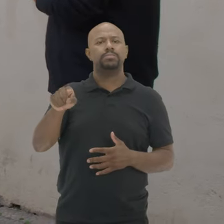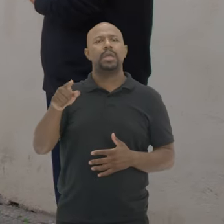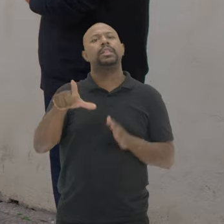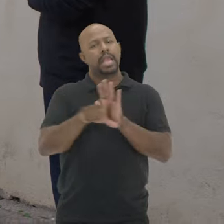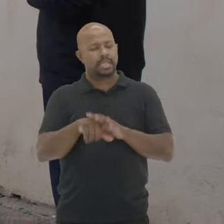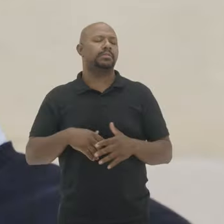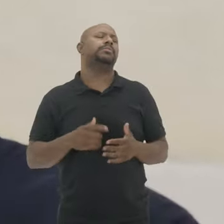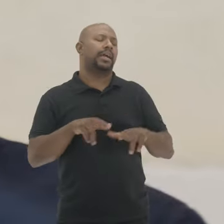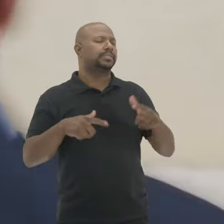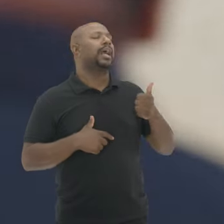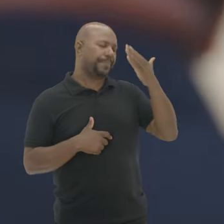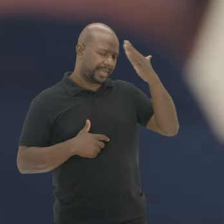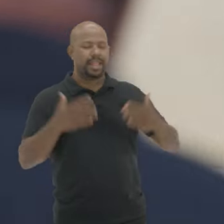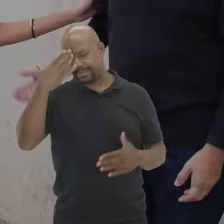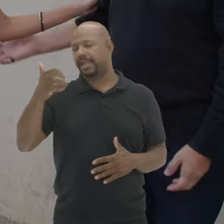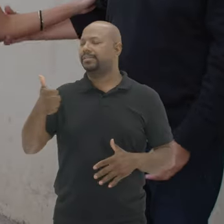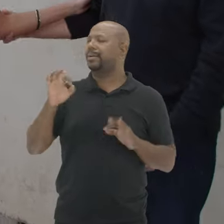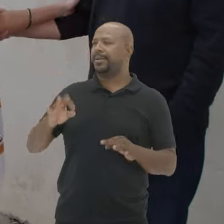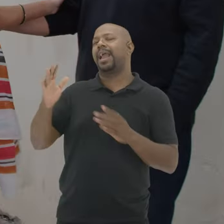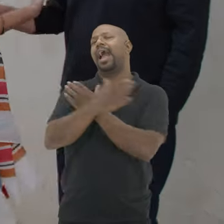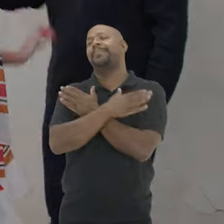desse segurança Obrigado Orlando